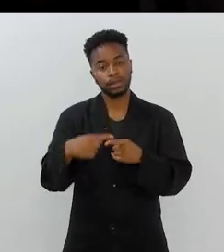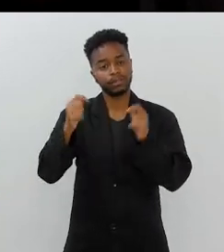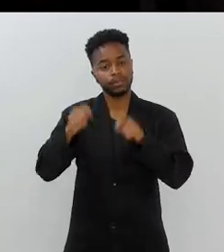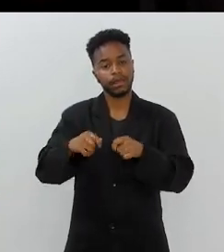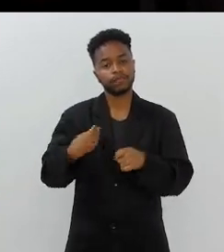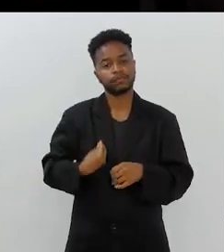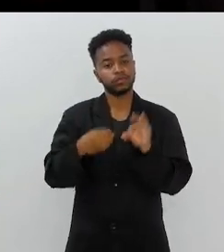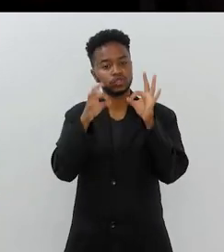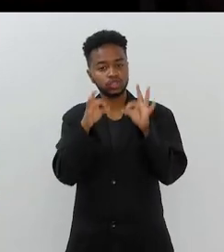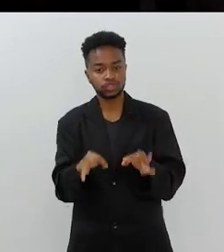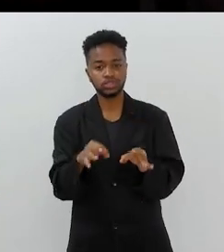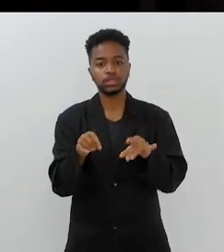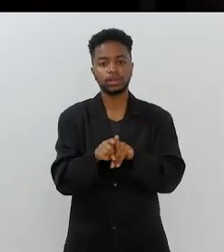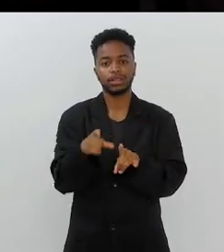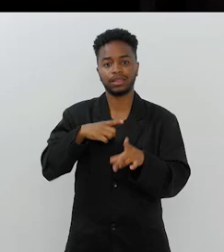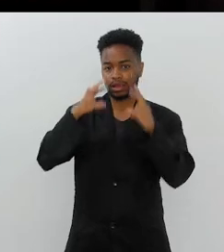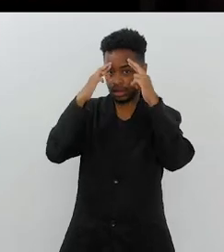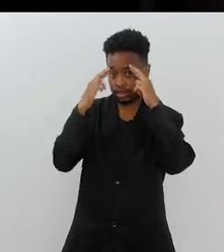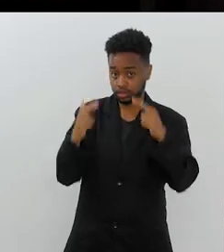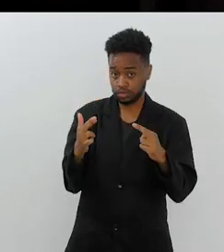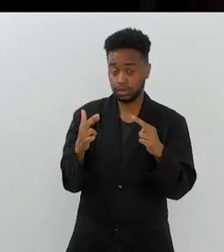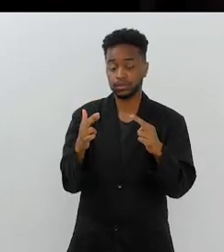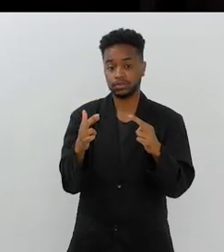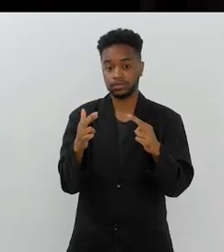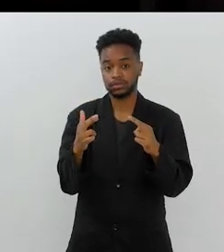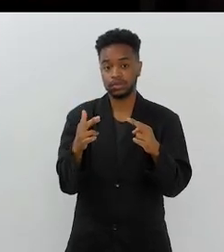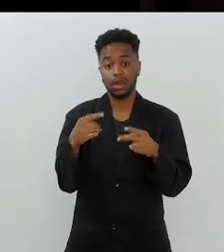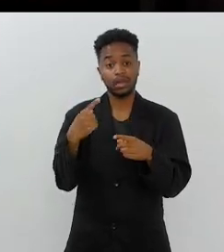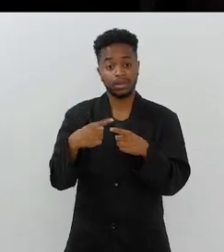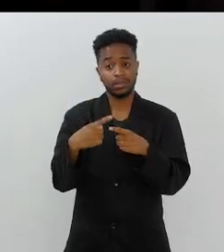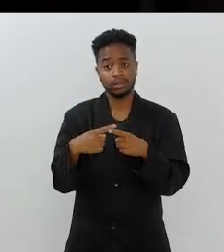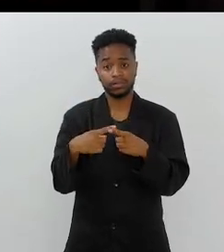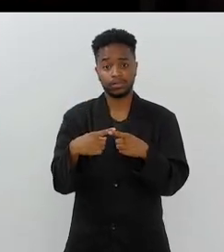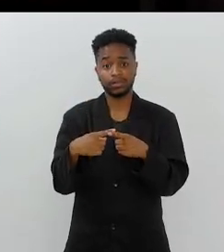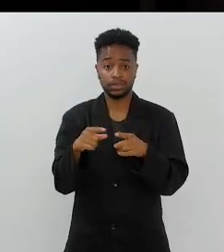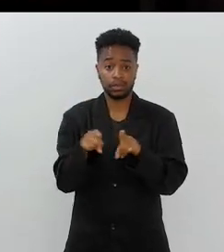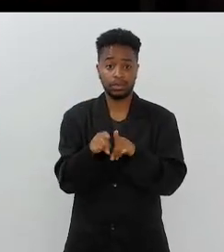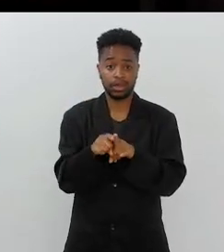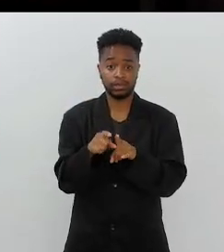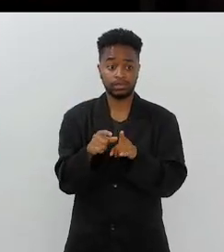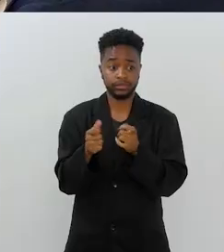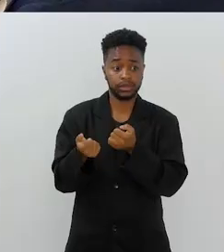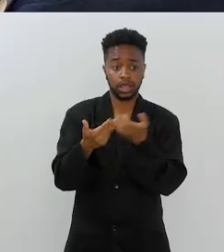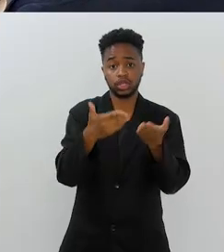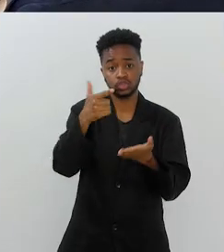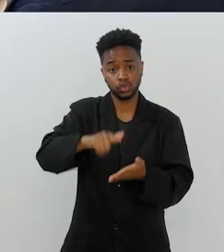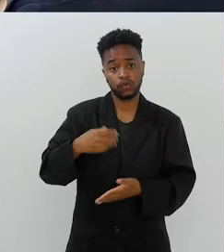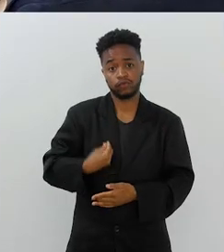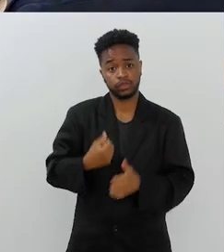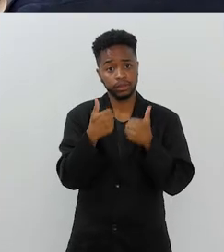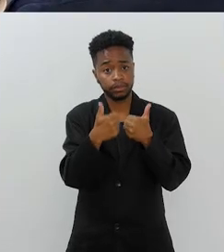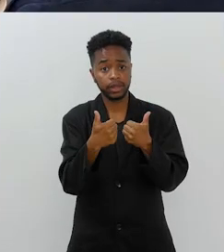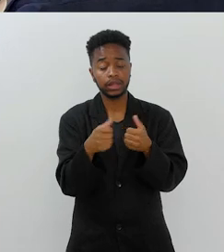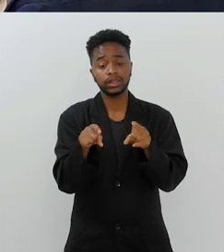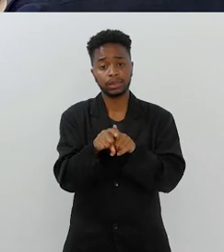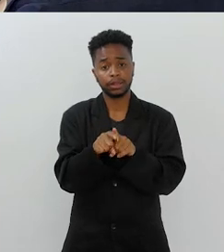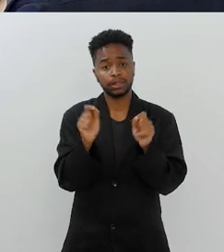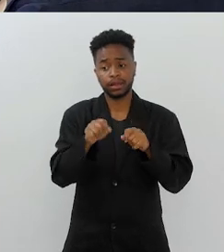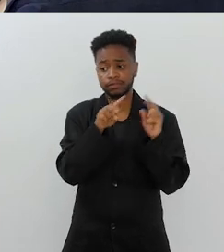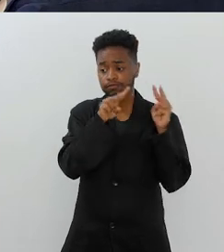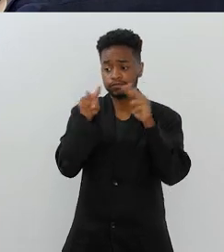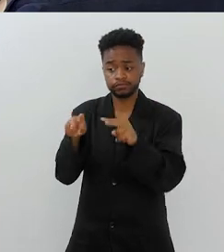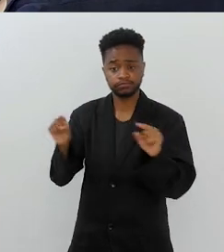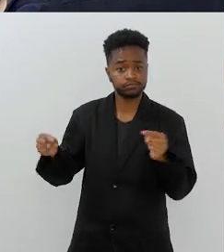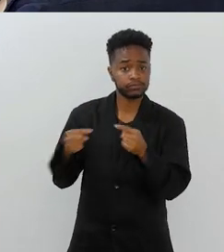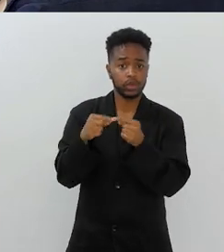vida. que ela seja digna, que ela tenha respeito. Resgatar a dignidade dessa pessoa. que ela seja